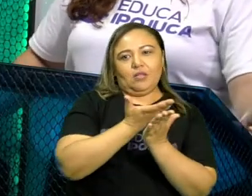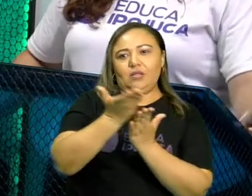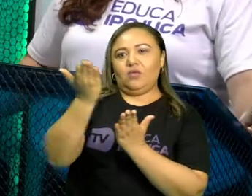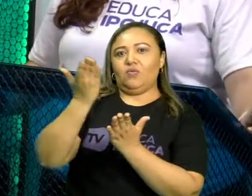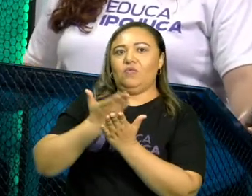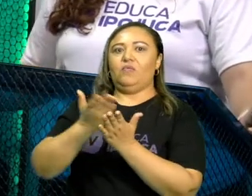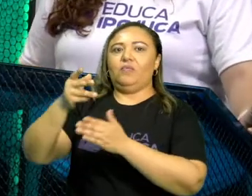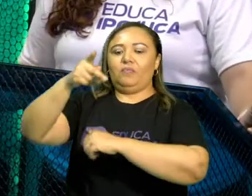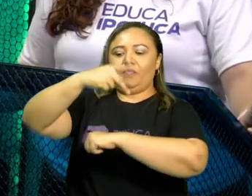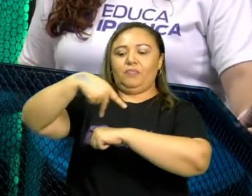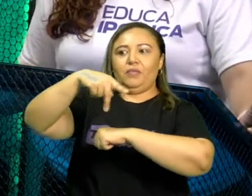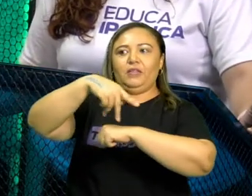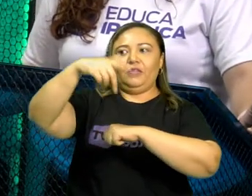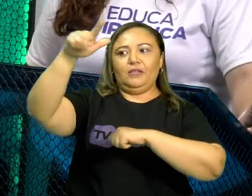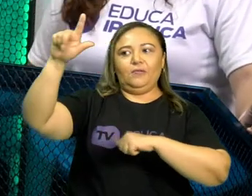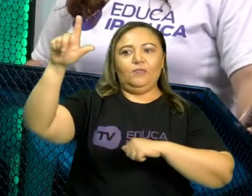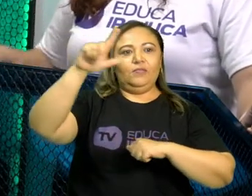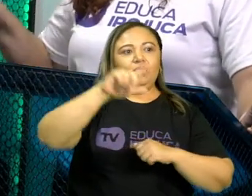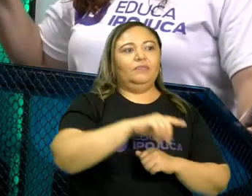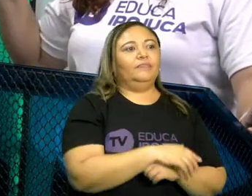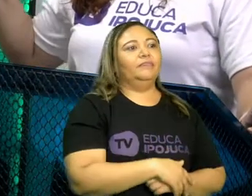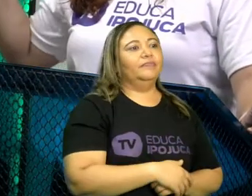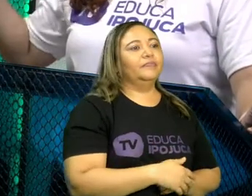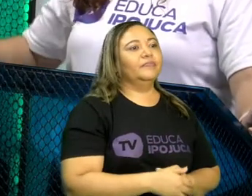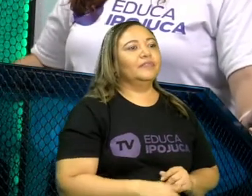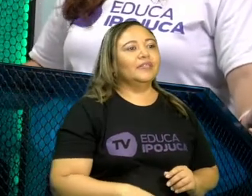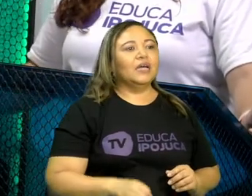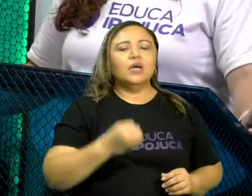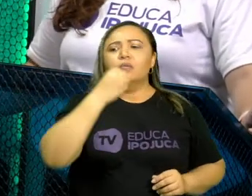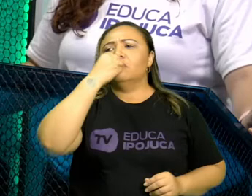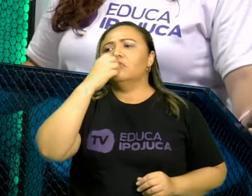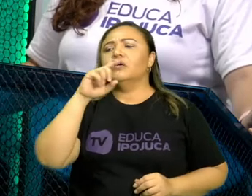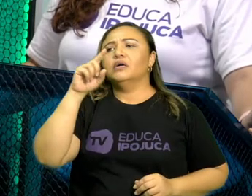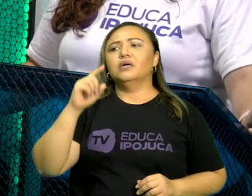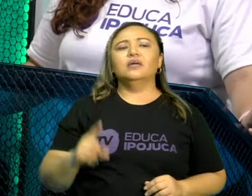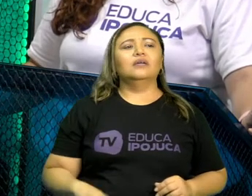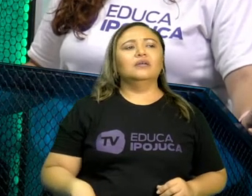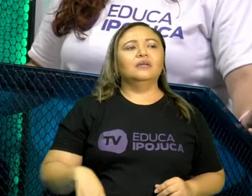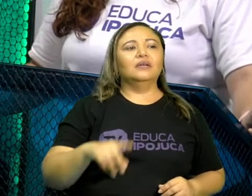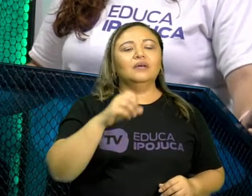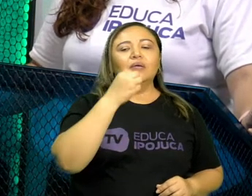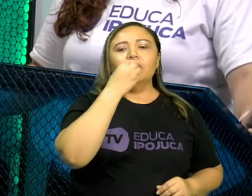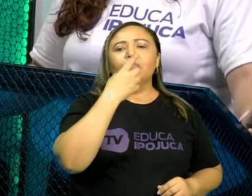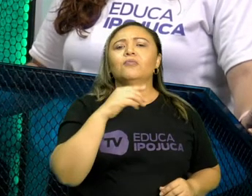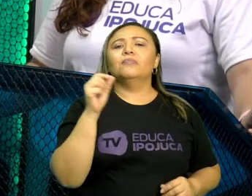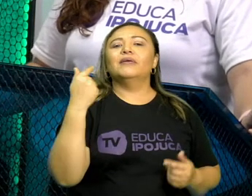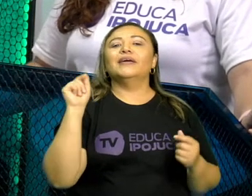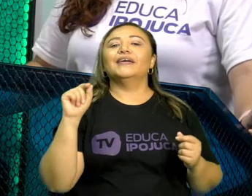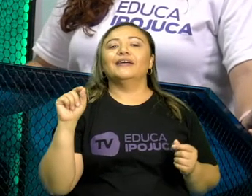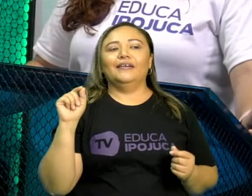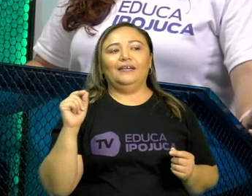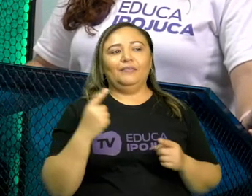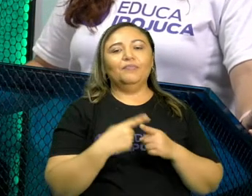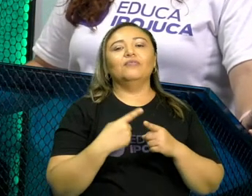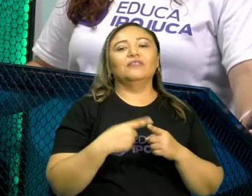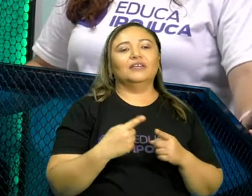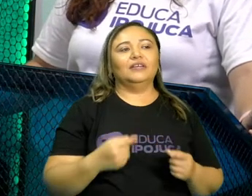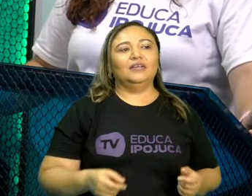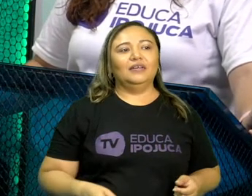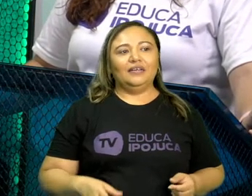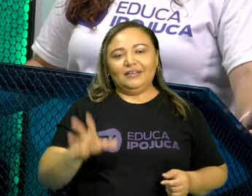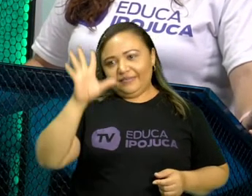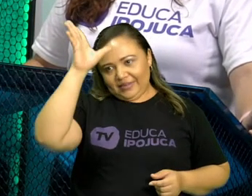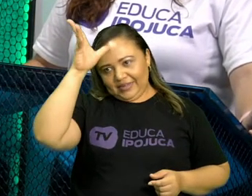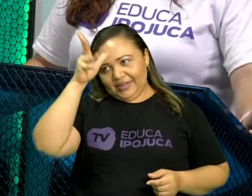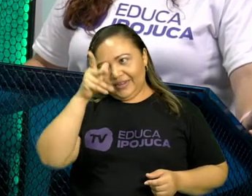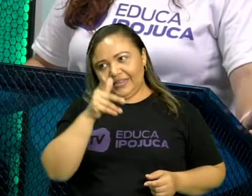boa notícia para quem? Na verdade, por isso que o título lá, tudo é uma questão de perspectiva, coloquei. É bom para quem? Para a galinha,